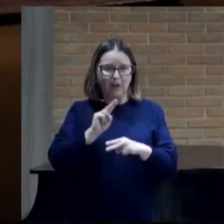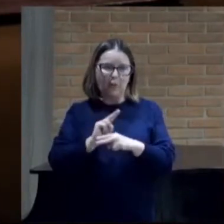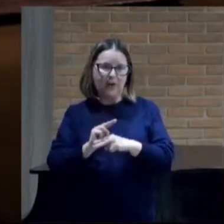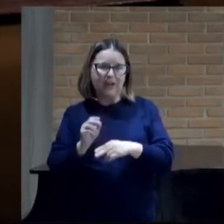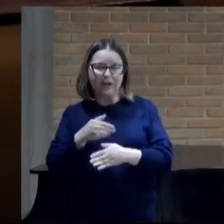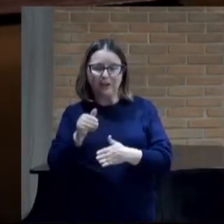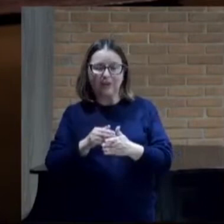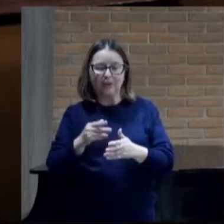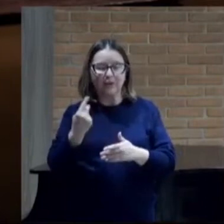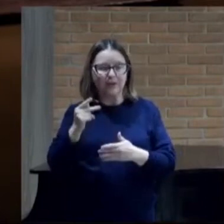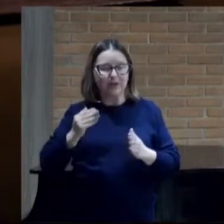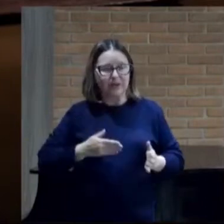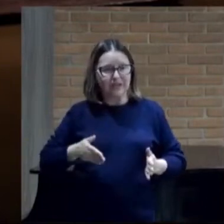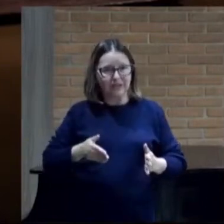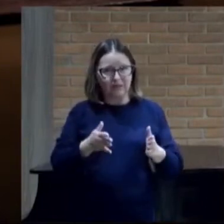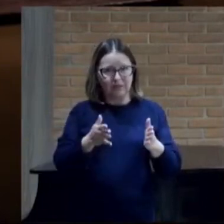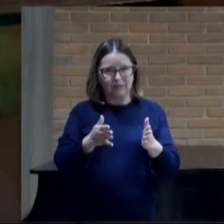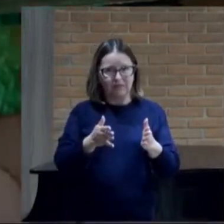caminhos